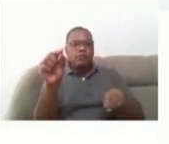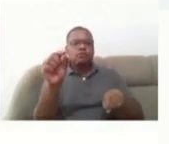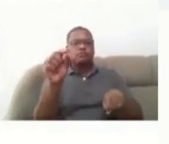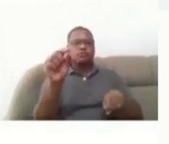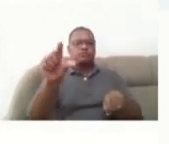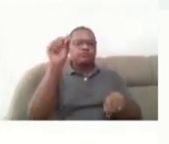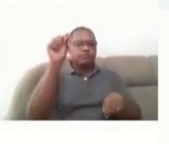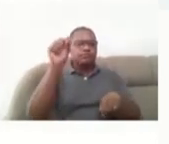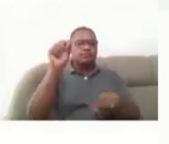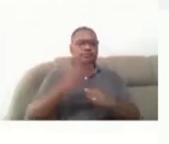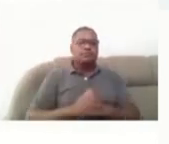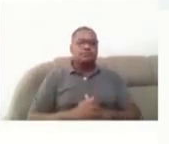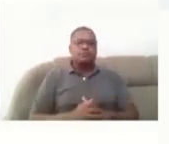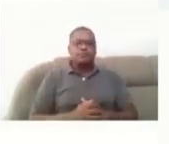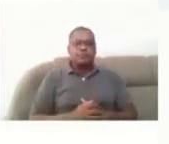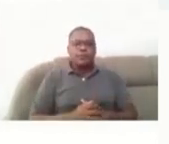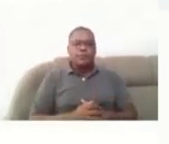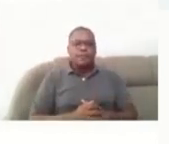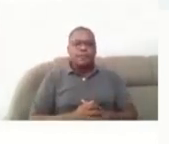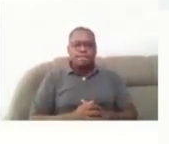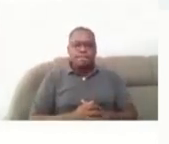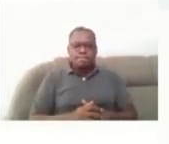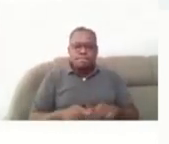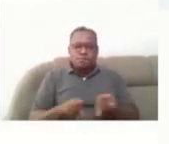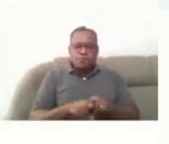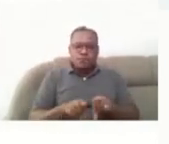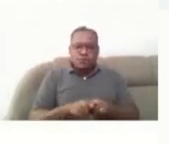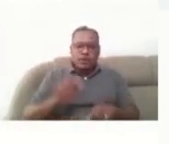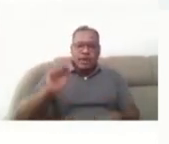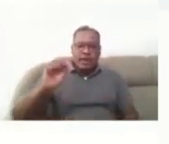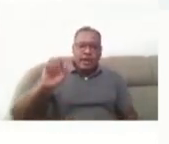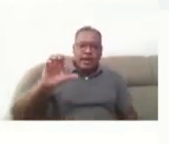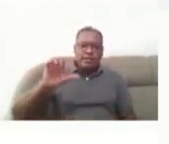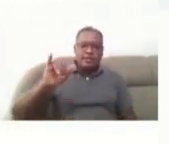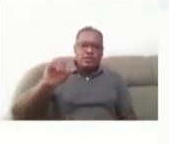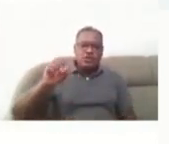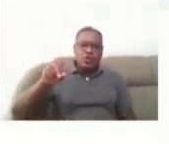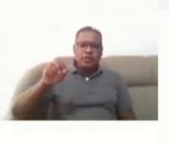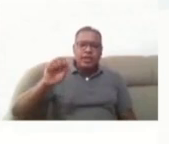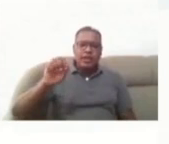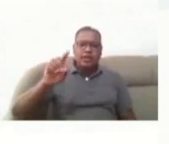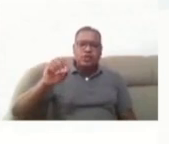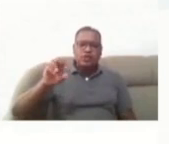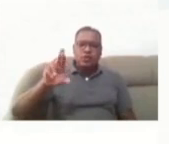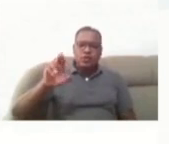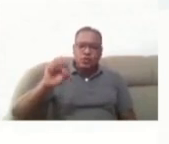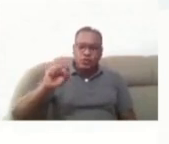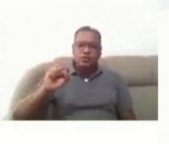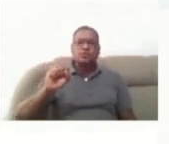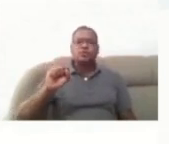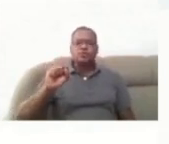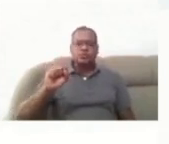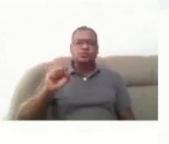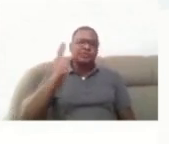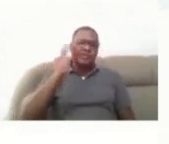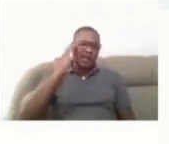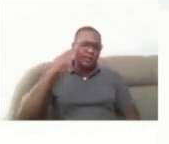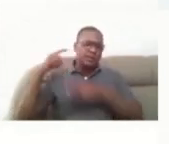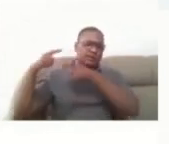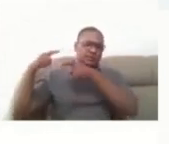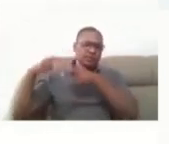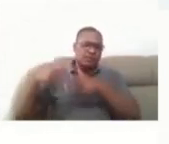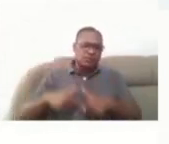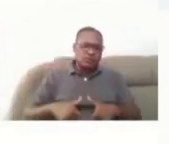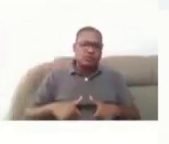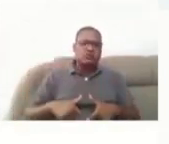perguntado. Os acionadores, que podem ser de várias formas. Então, tem o tradicional, que a gente conhece, pode